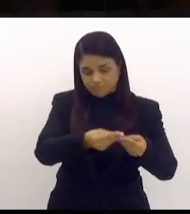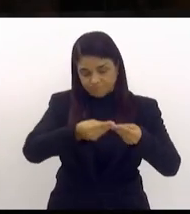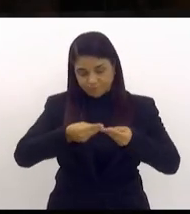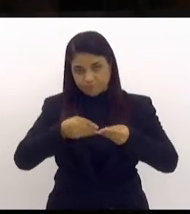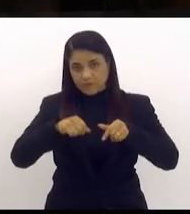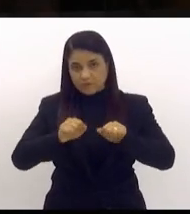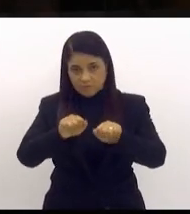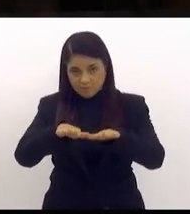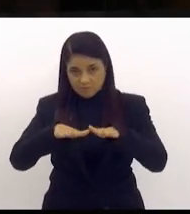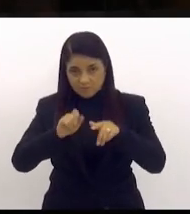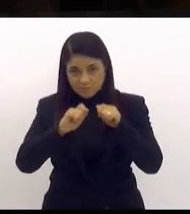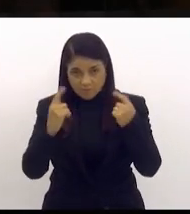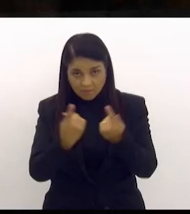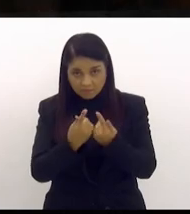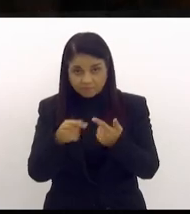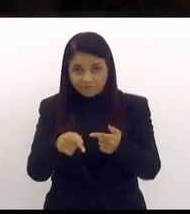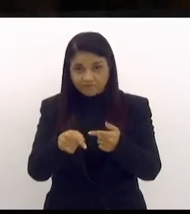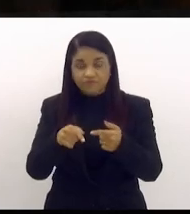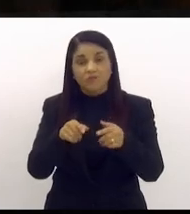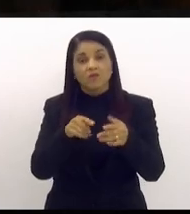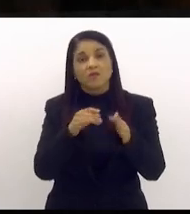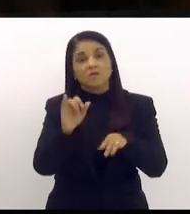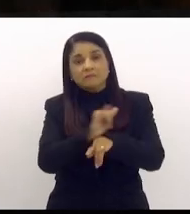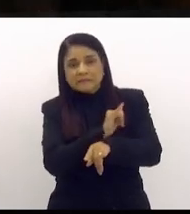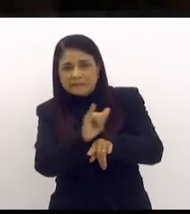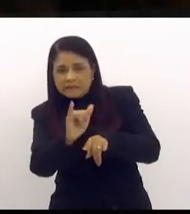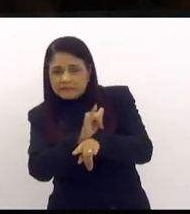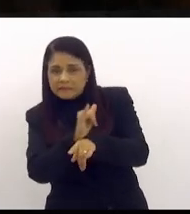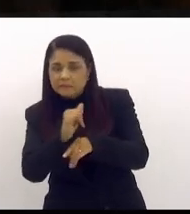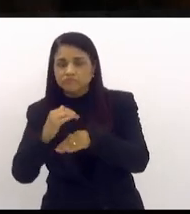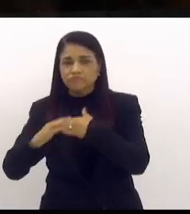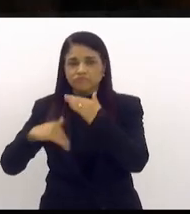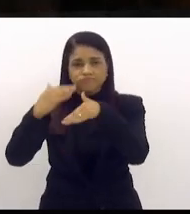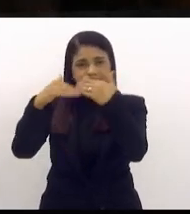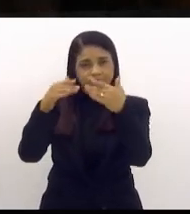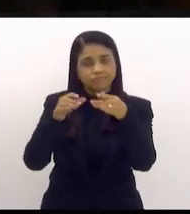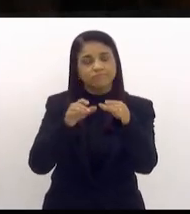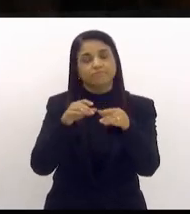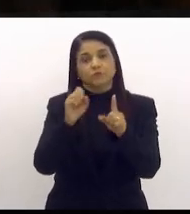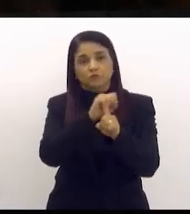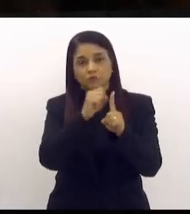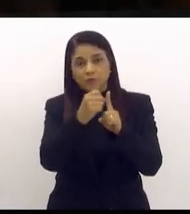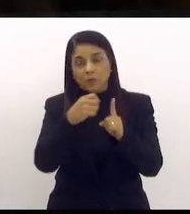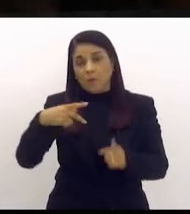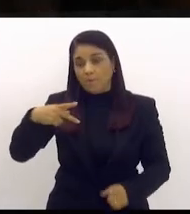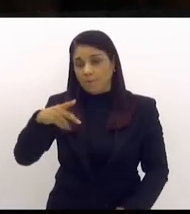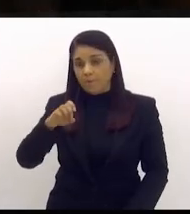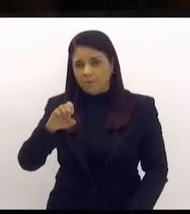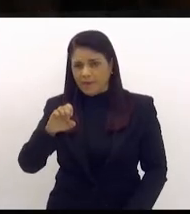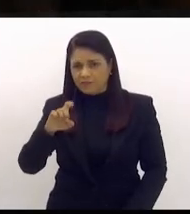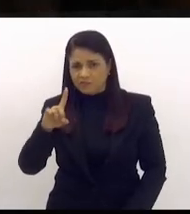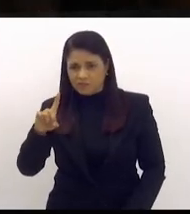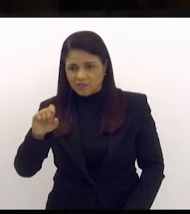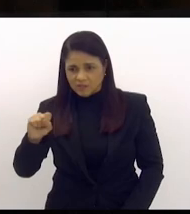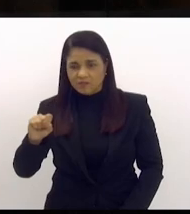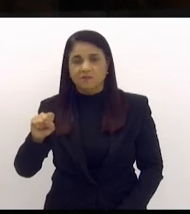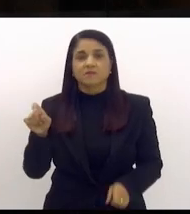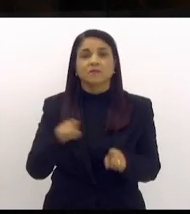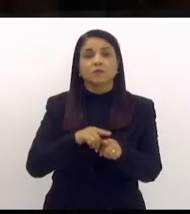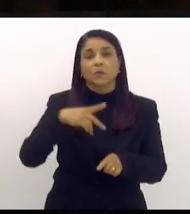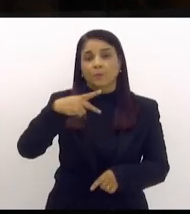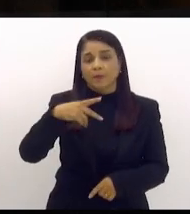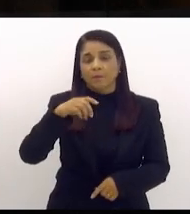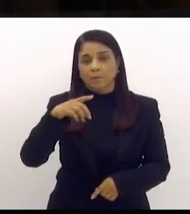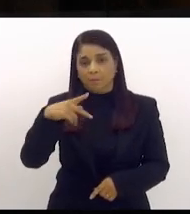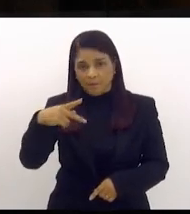que foi o Plano Estratégico de Desenvolvimento Econômico e Social, o PEDES, o PPA e a LOA.